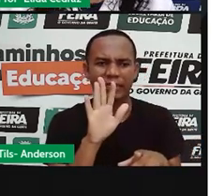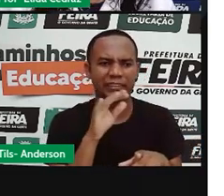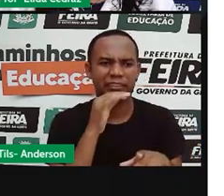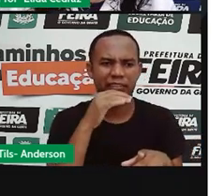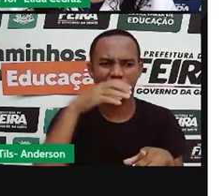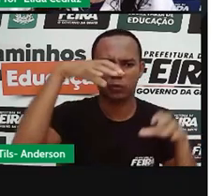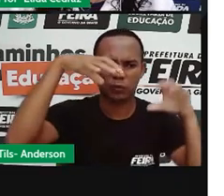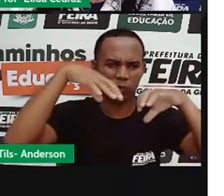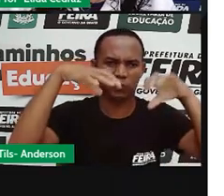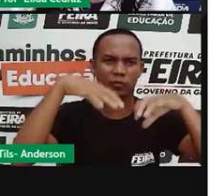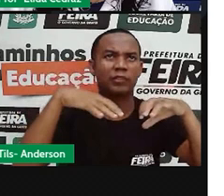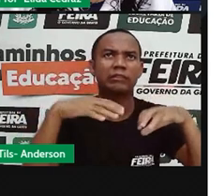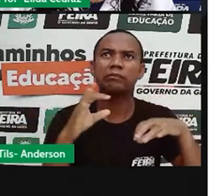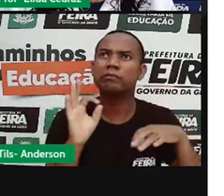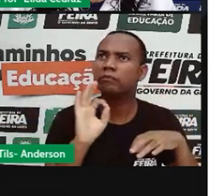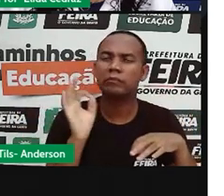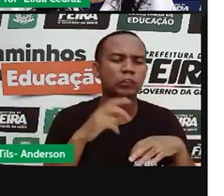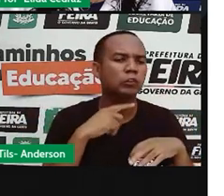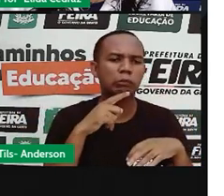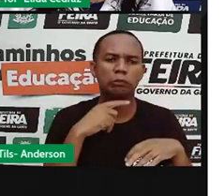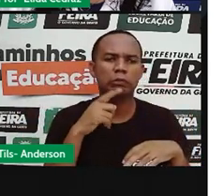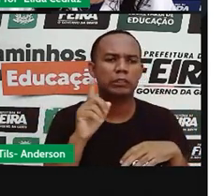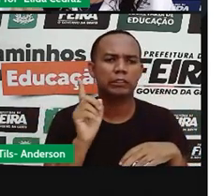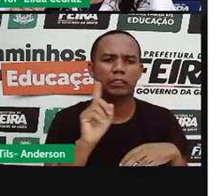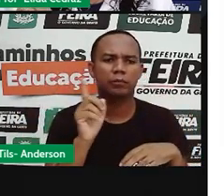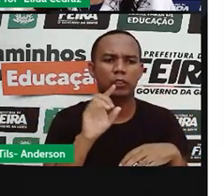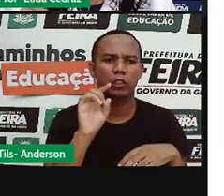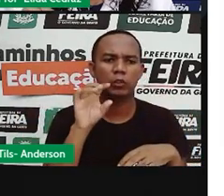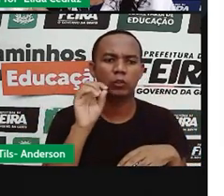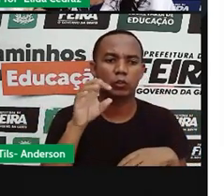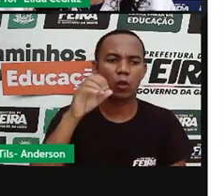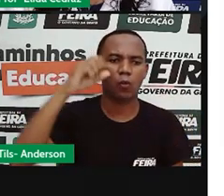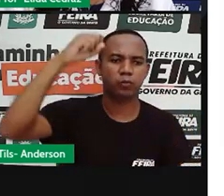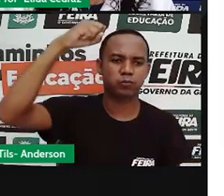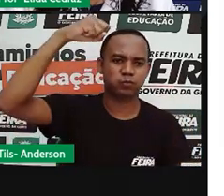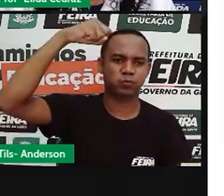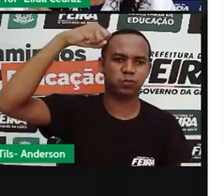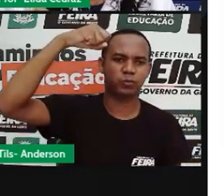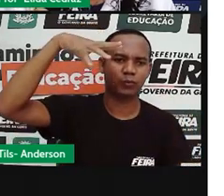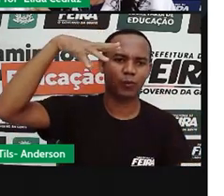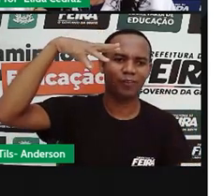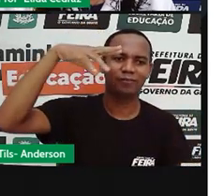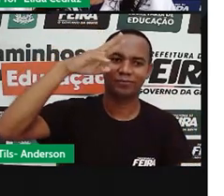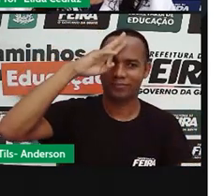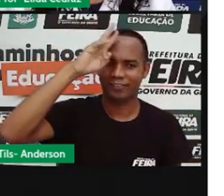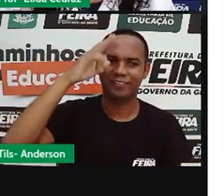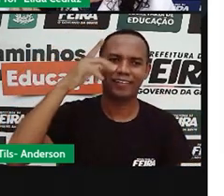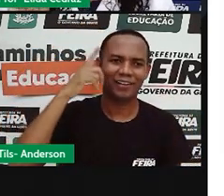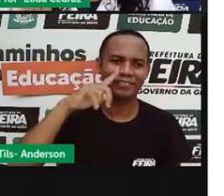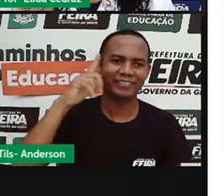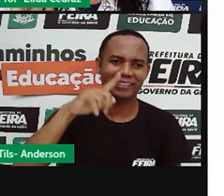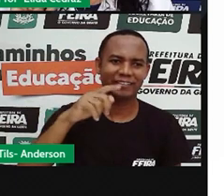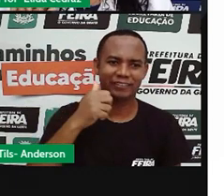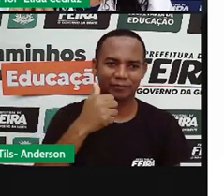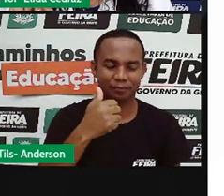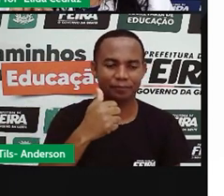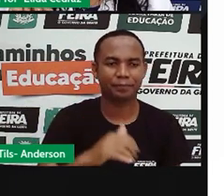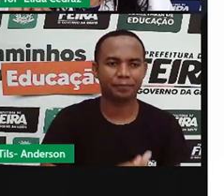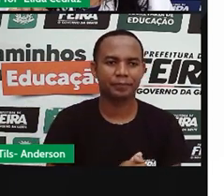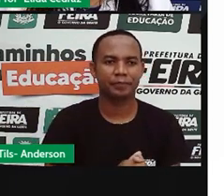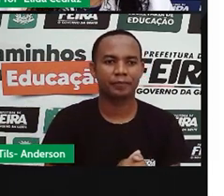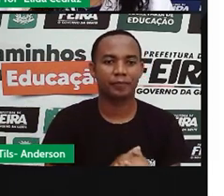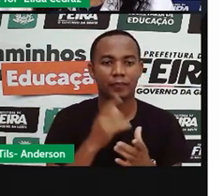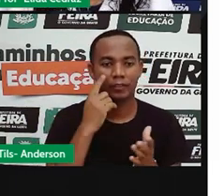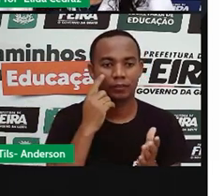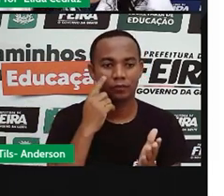não coloca não, porque você não vai conseguir fazer a tarefa, tá bem? É somente num dia de sol, se tiver com sombra. E você vai registrar no